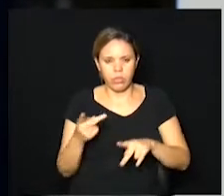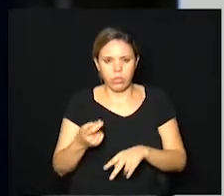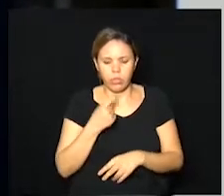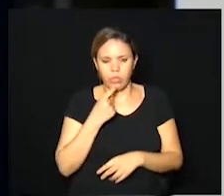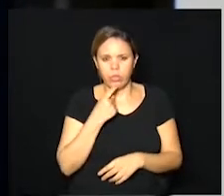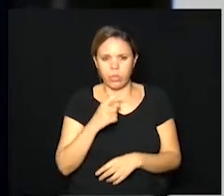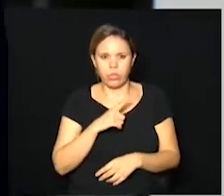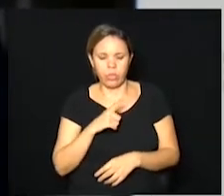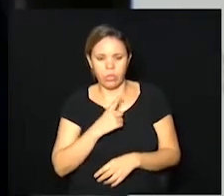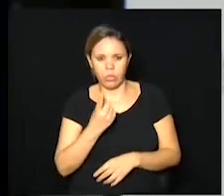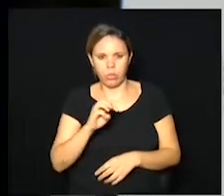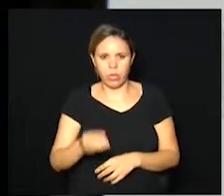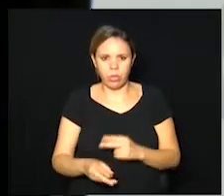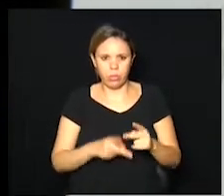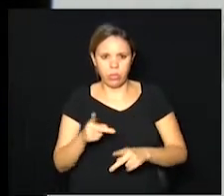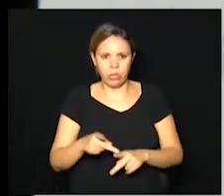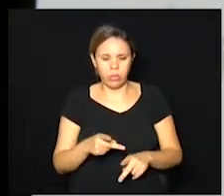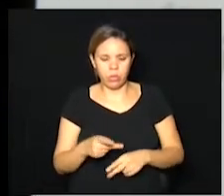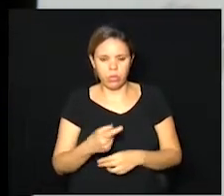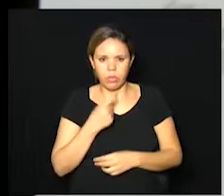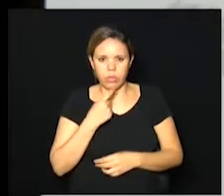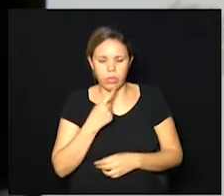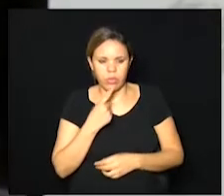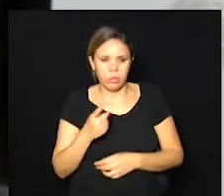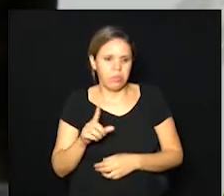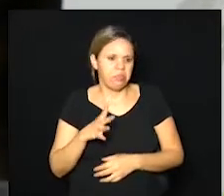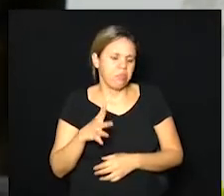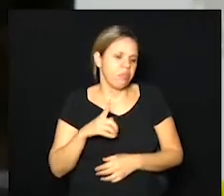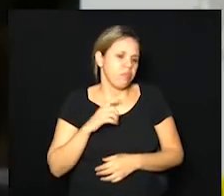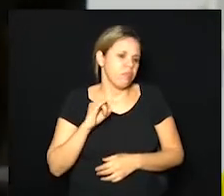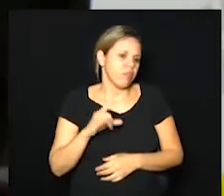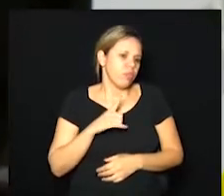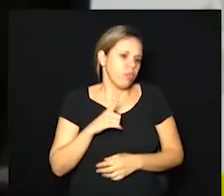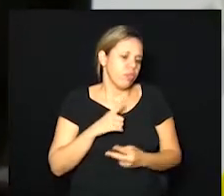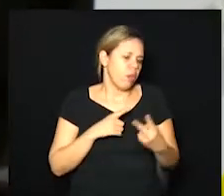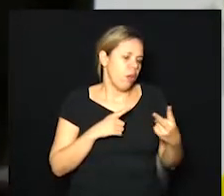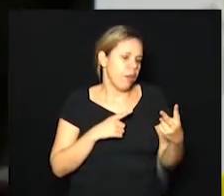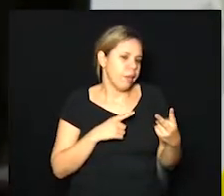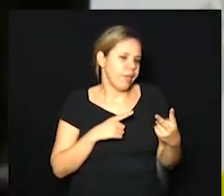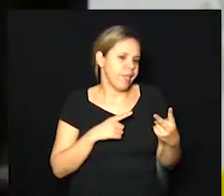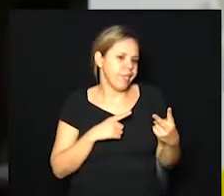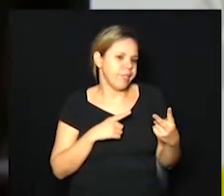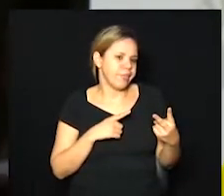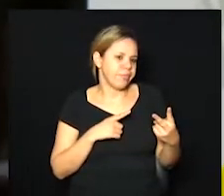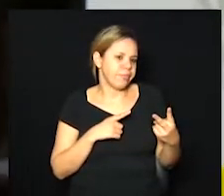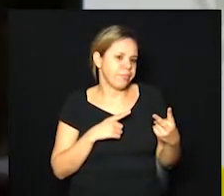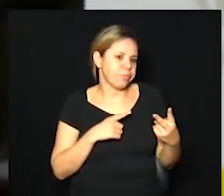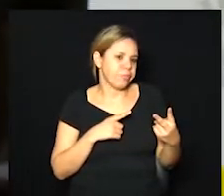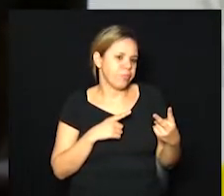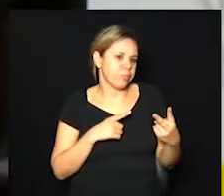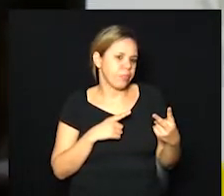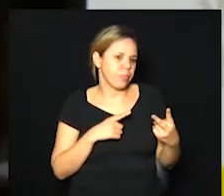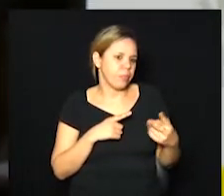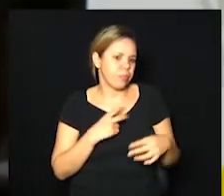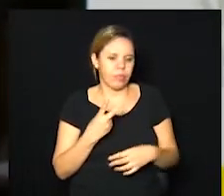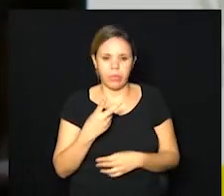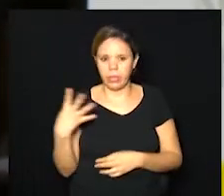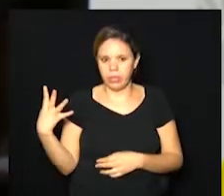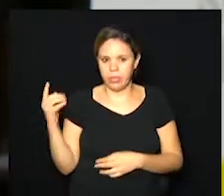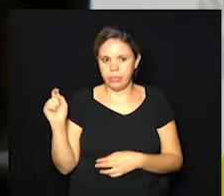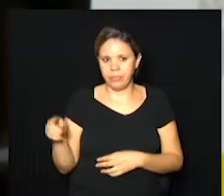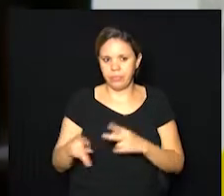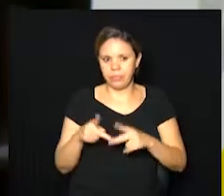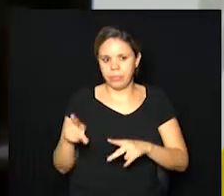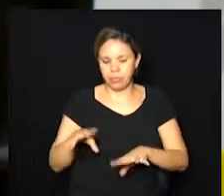nós temos um milhão e duzentos mil habitantes nós teríamos aqui se fosse 2 nós teríamos 24 mil